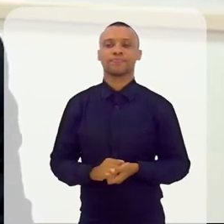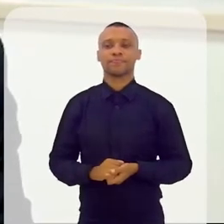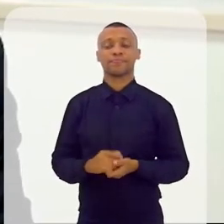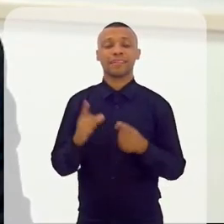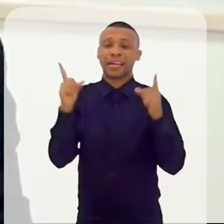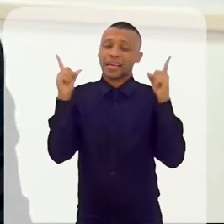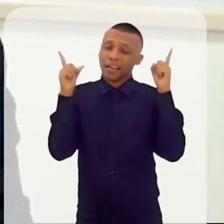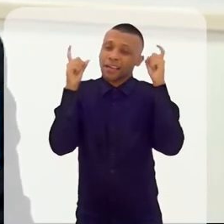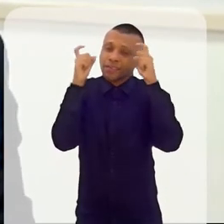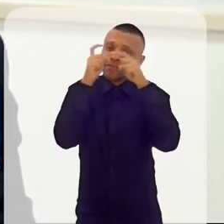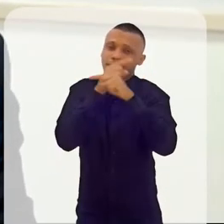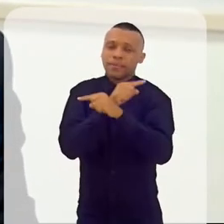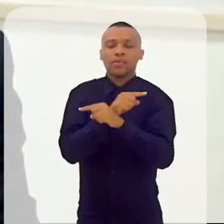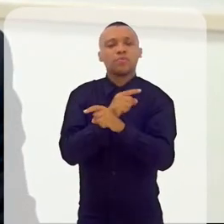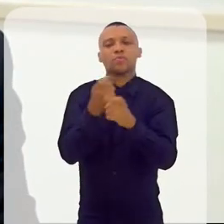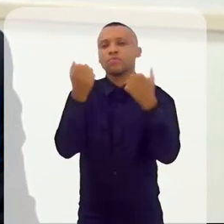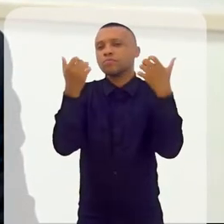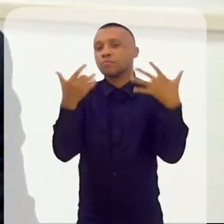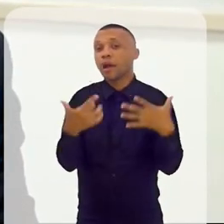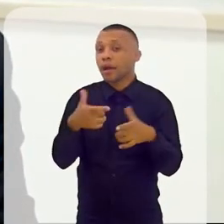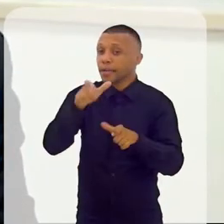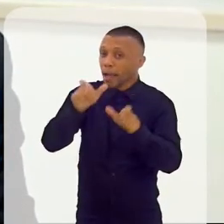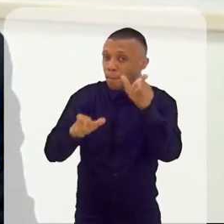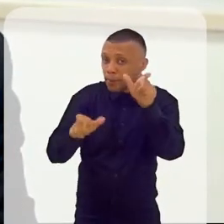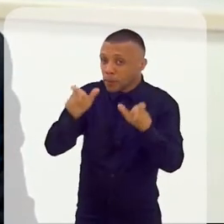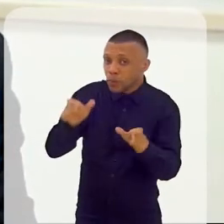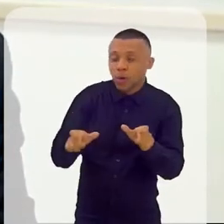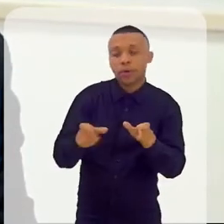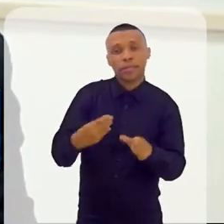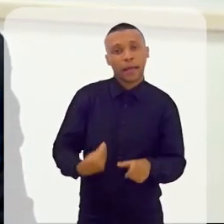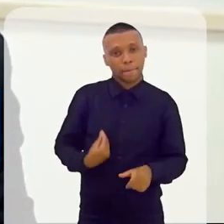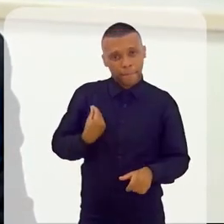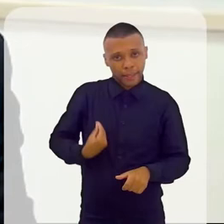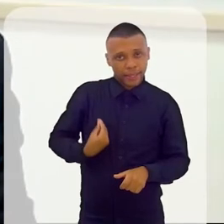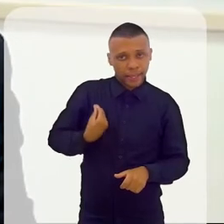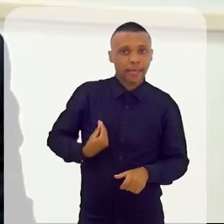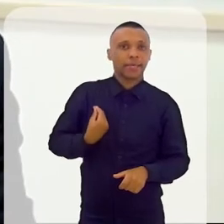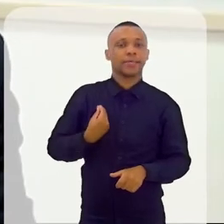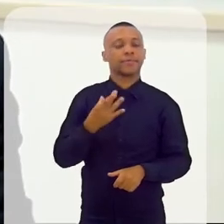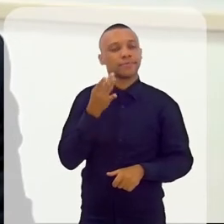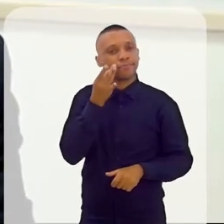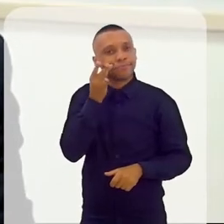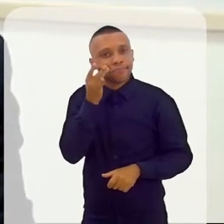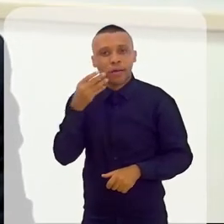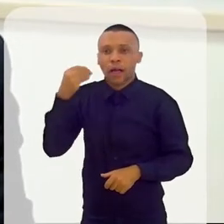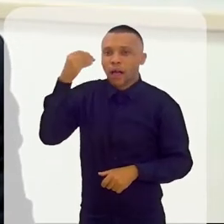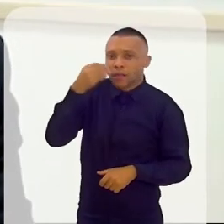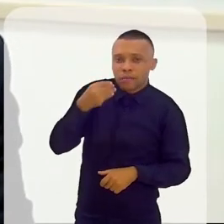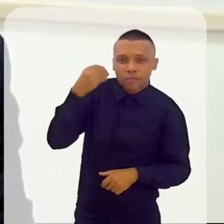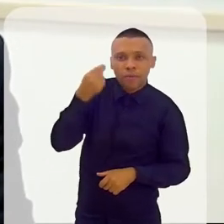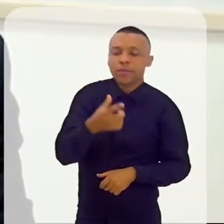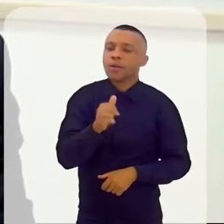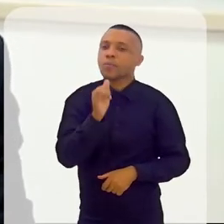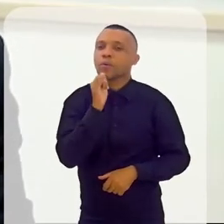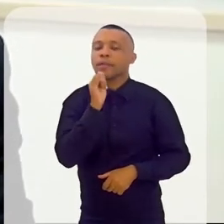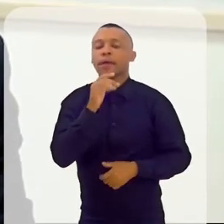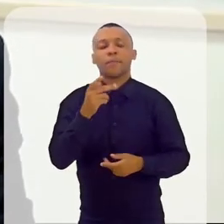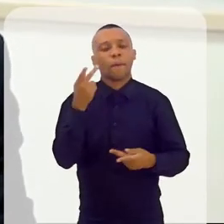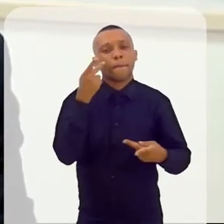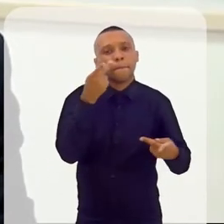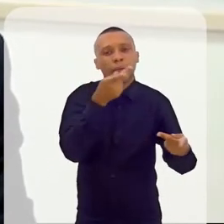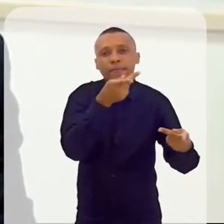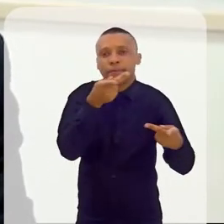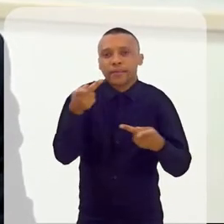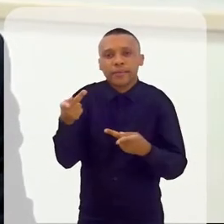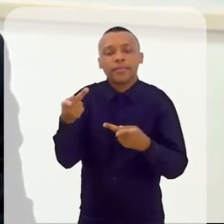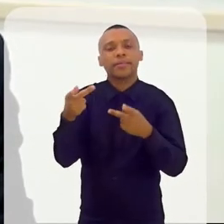Gênes, é difícil as pessoas, ao estarem presentes, ao vivenciarem, seja uma visita